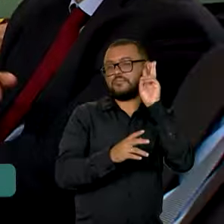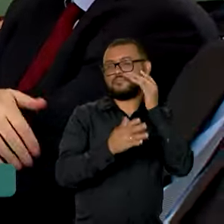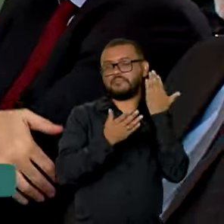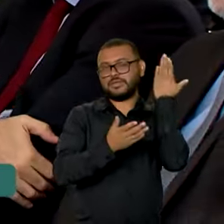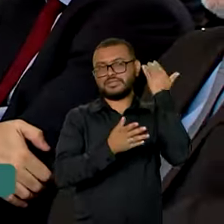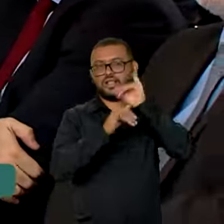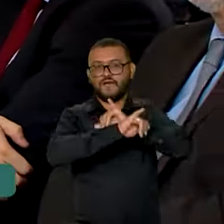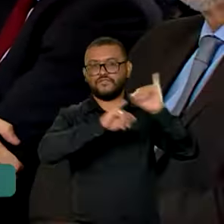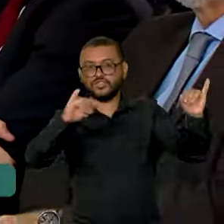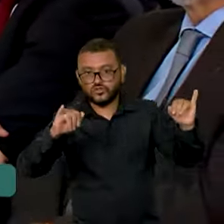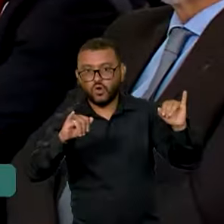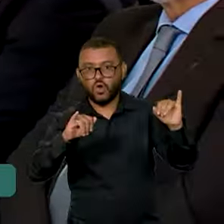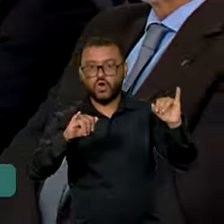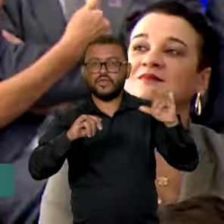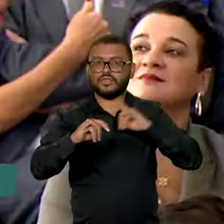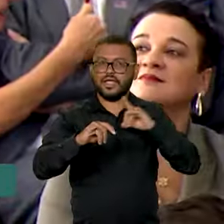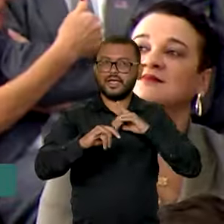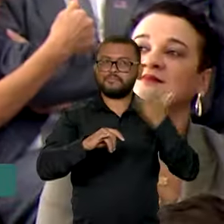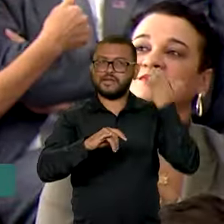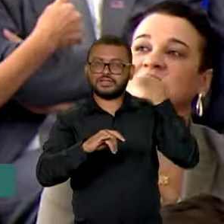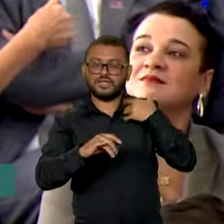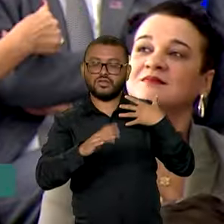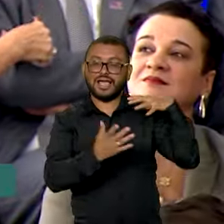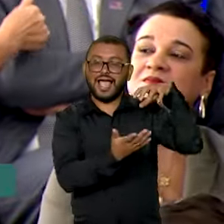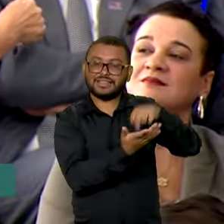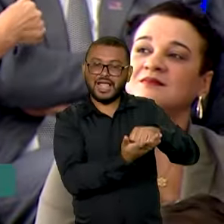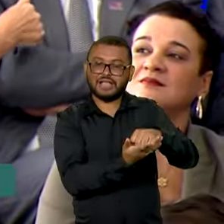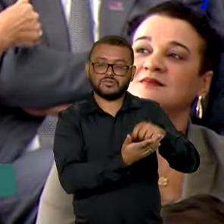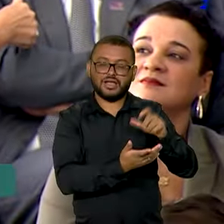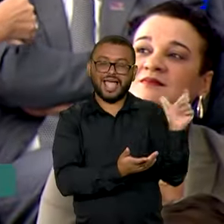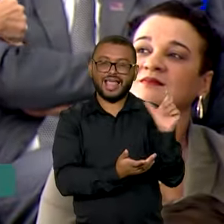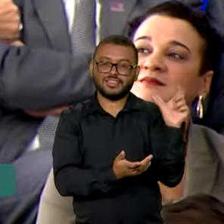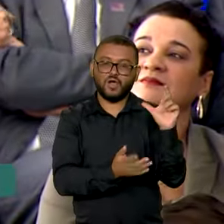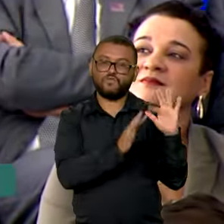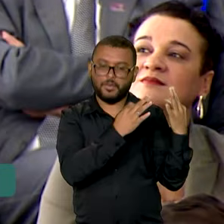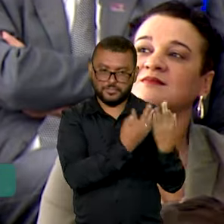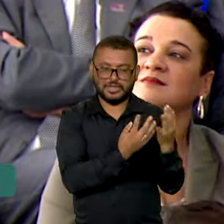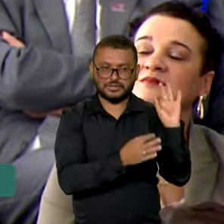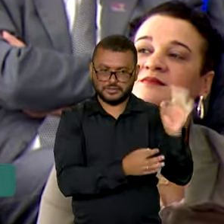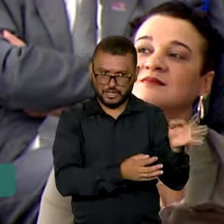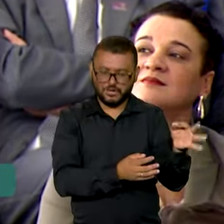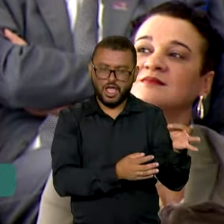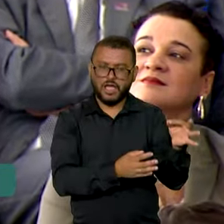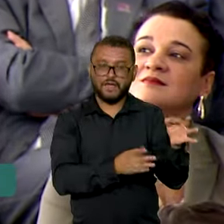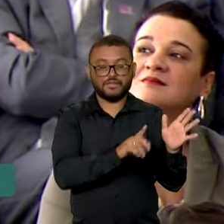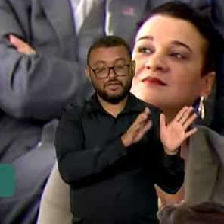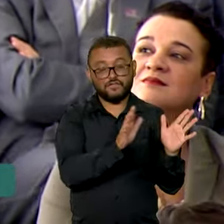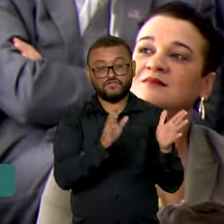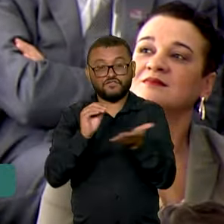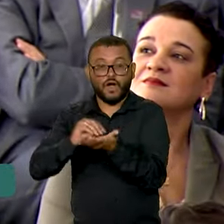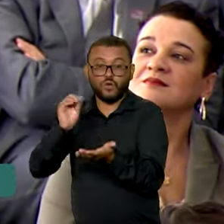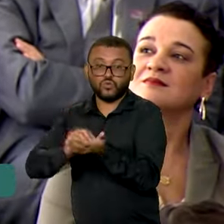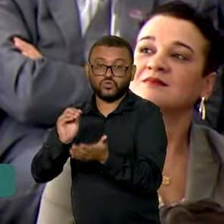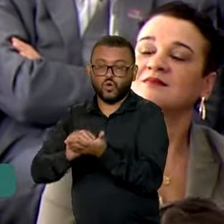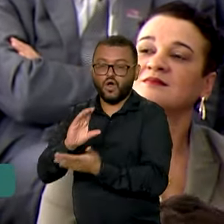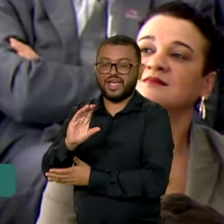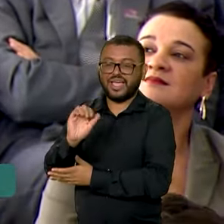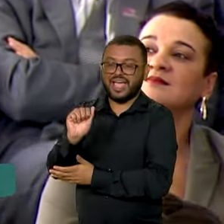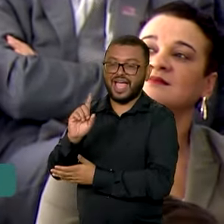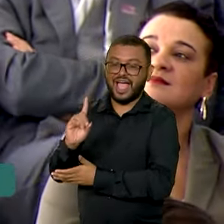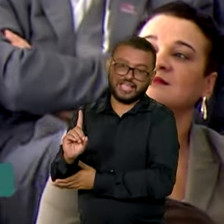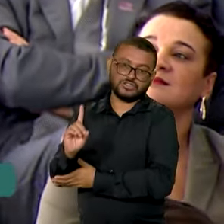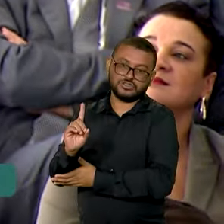Pé de Meia, a linha de corte era o cadastro do Bolsa Família. E ficou de fora o cadastro do Cade.